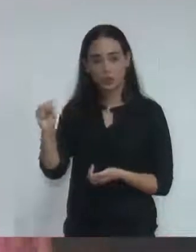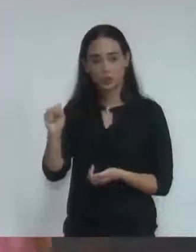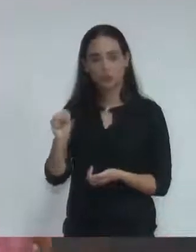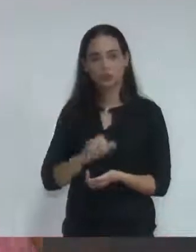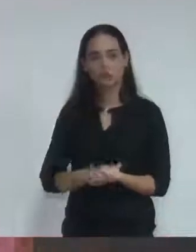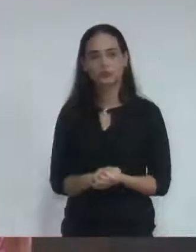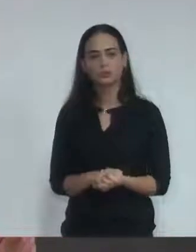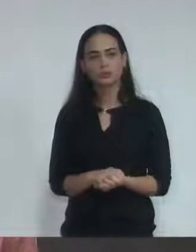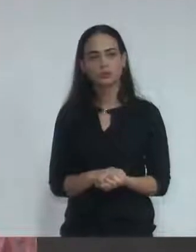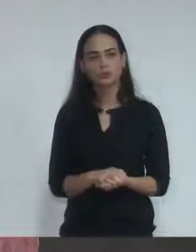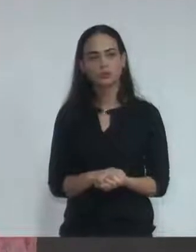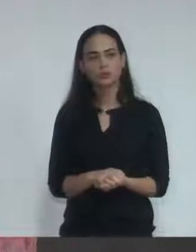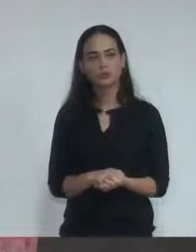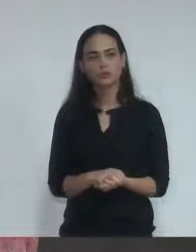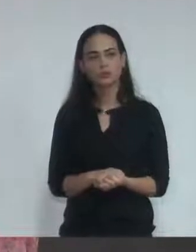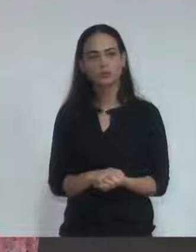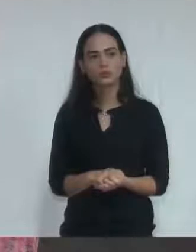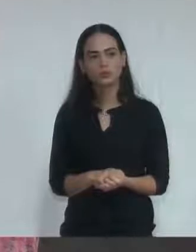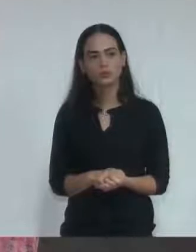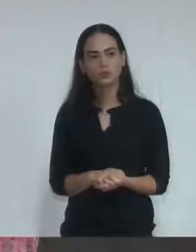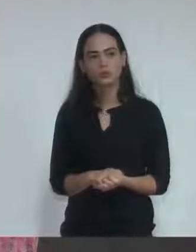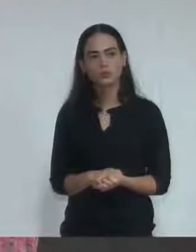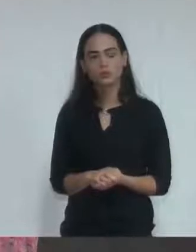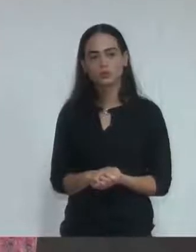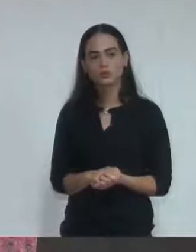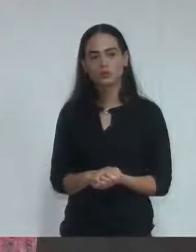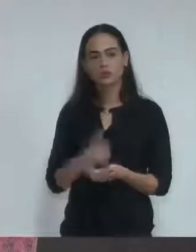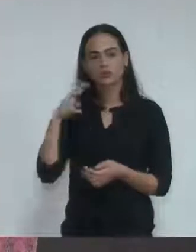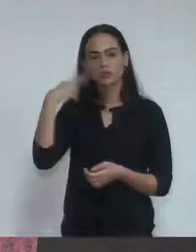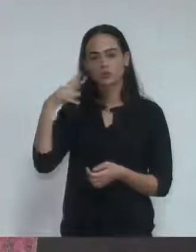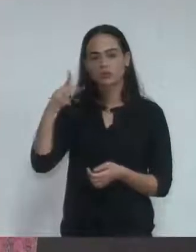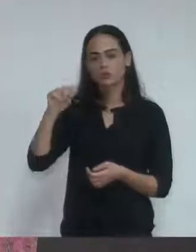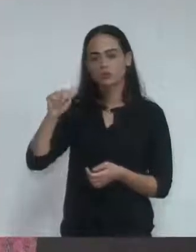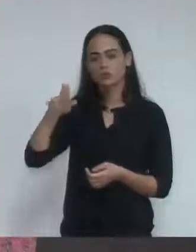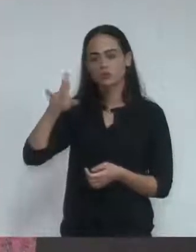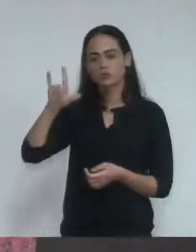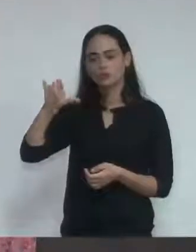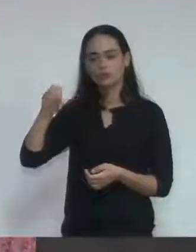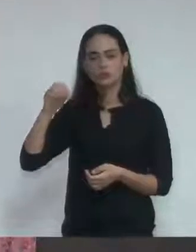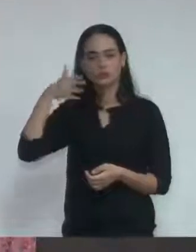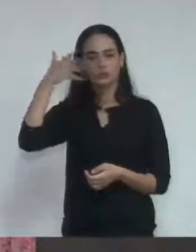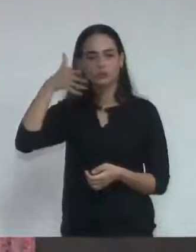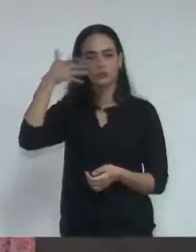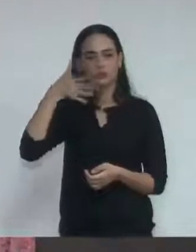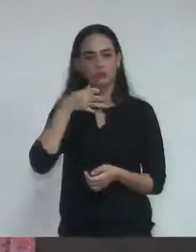Peço a palavra, senhor presidente. Peço a palavra o vereador Paulinho Palmeira. Sr.